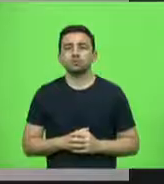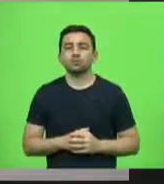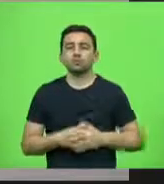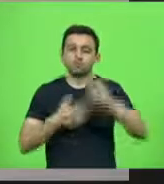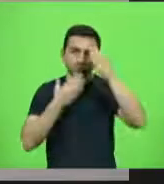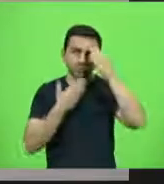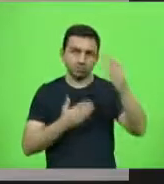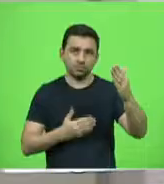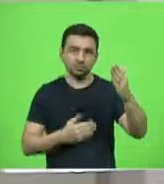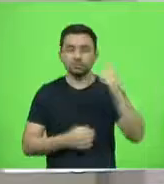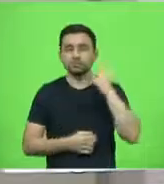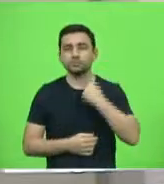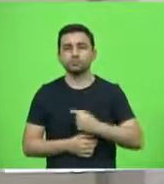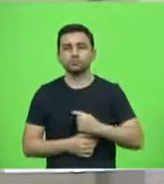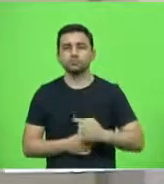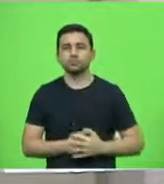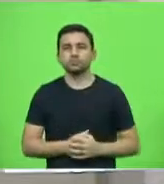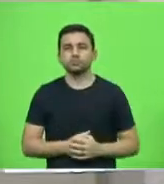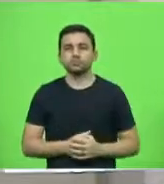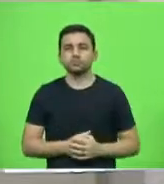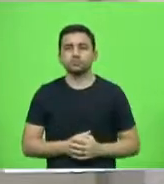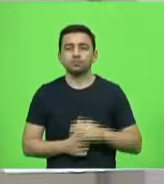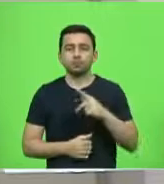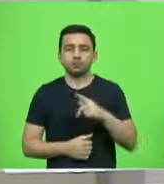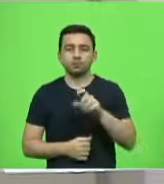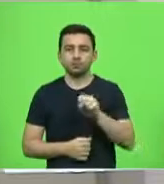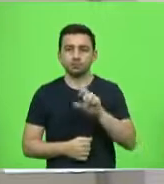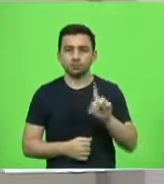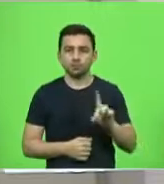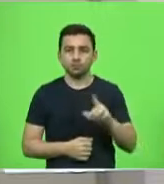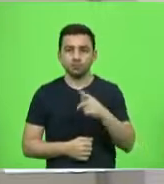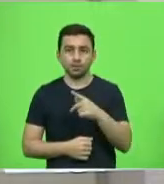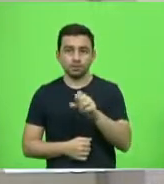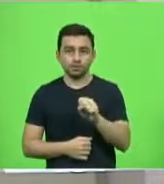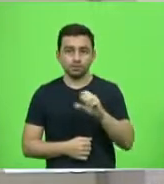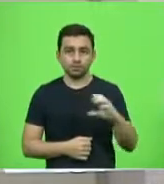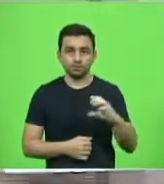Silvio. Agora o tempo é do bloco PSD-PSC.